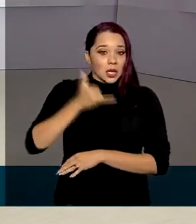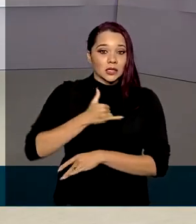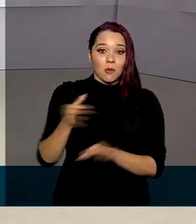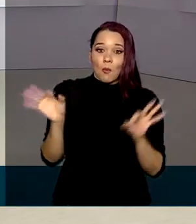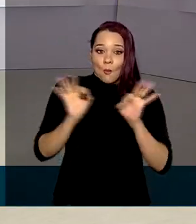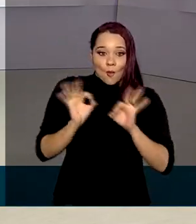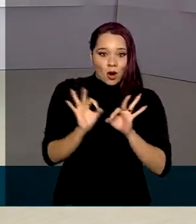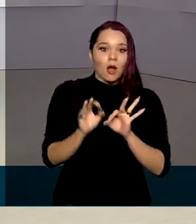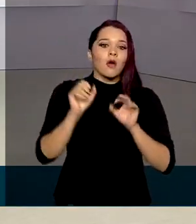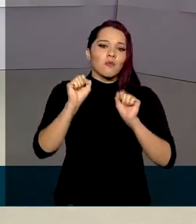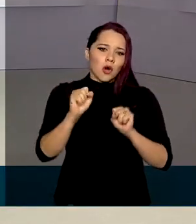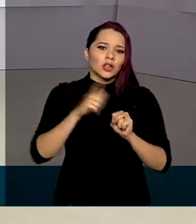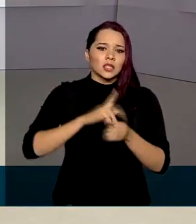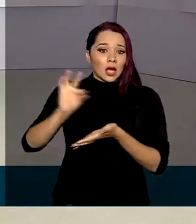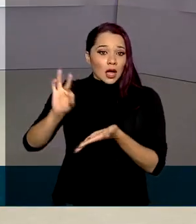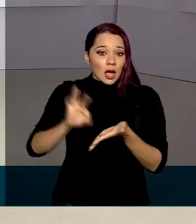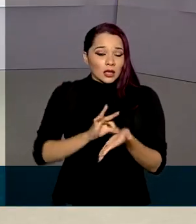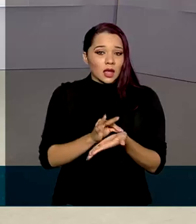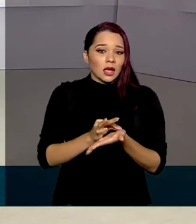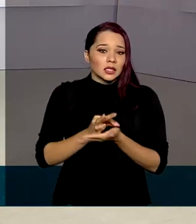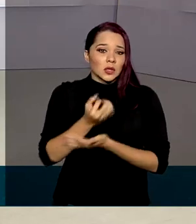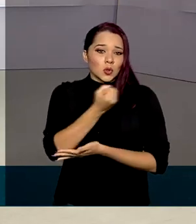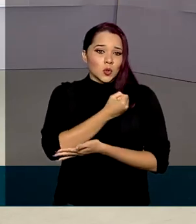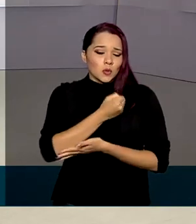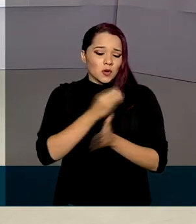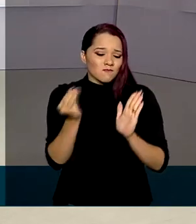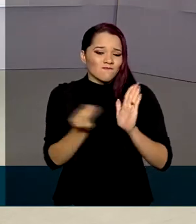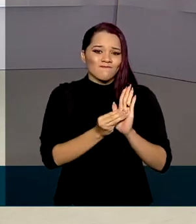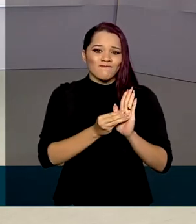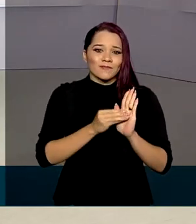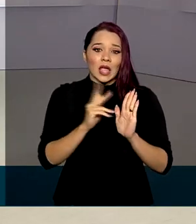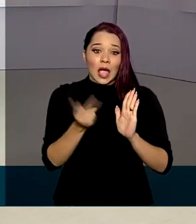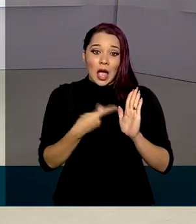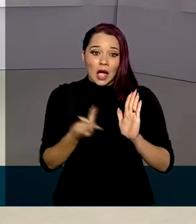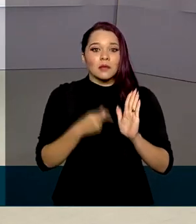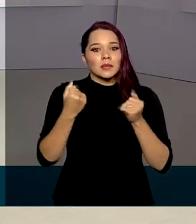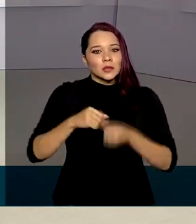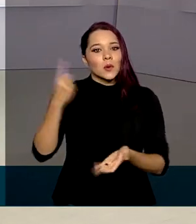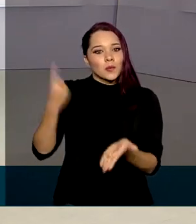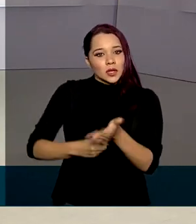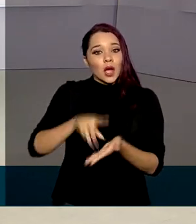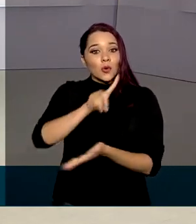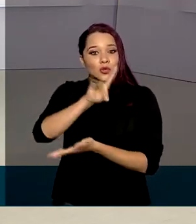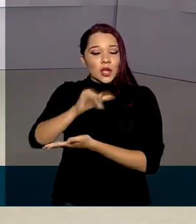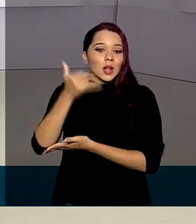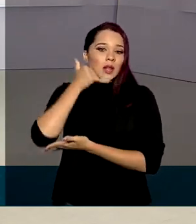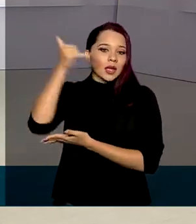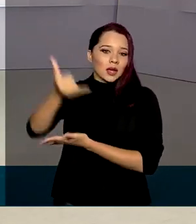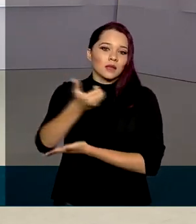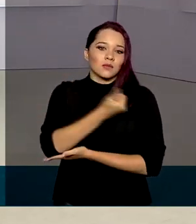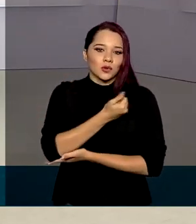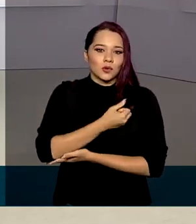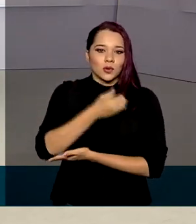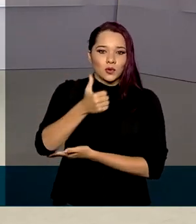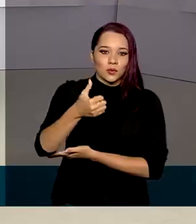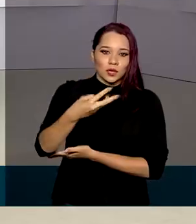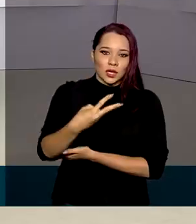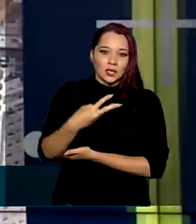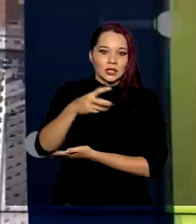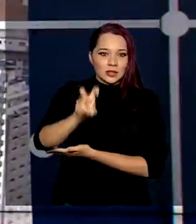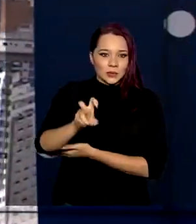ligação pode estar com o cadastro sem o telefone válido. Por isso, devem remarcar o horário ligando para o telefone 135.